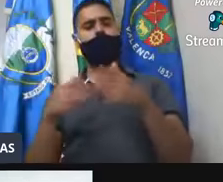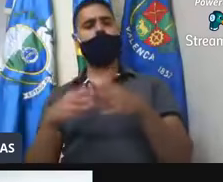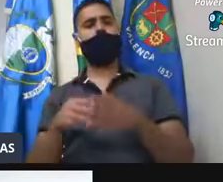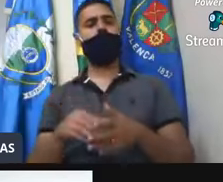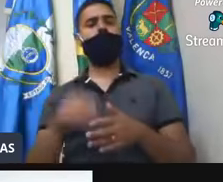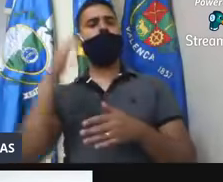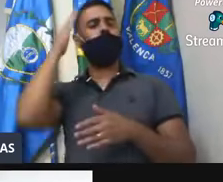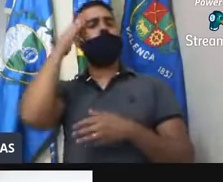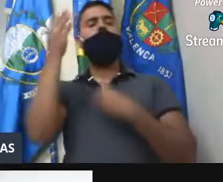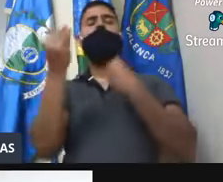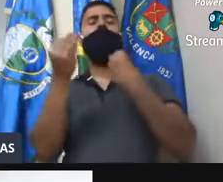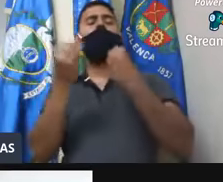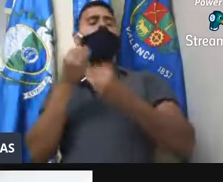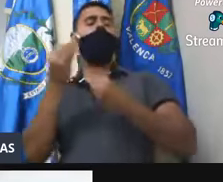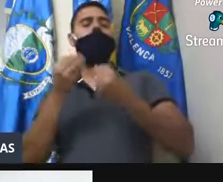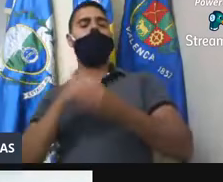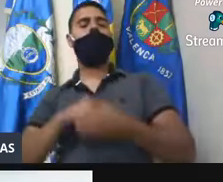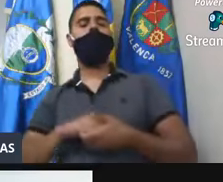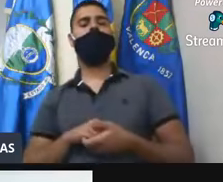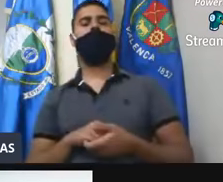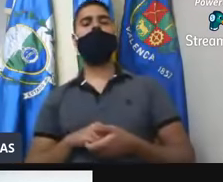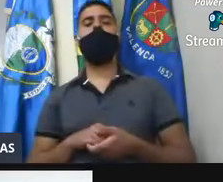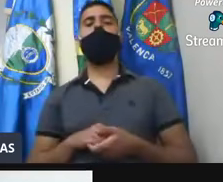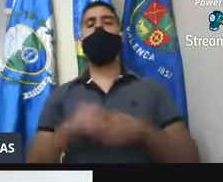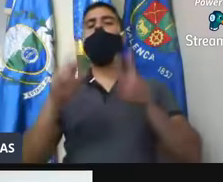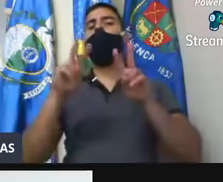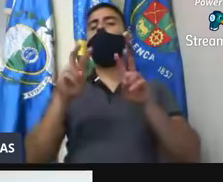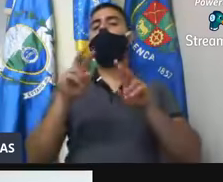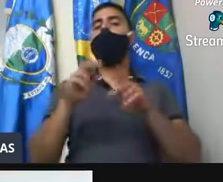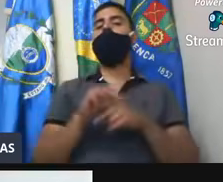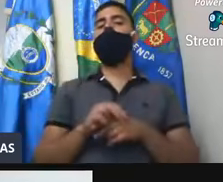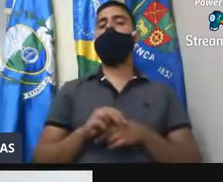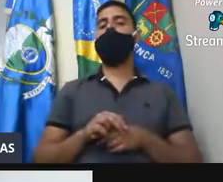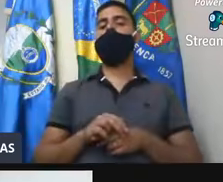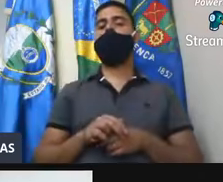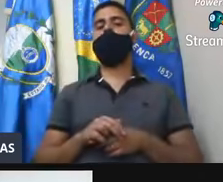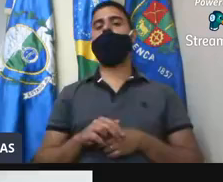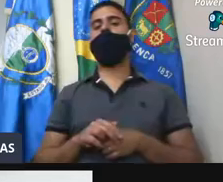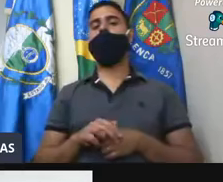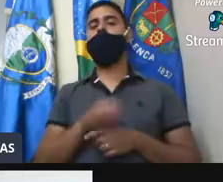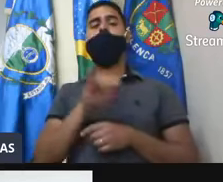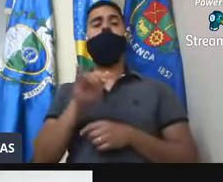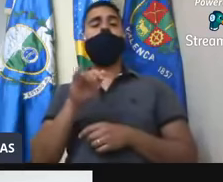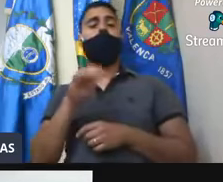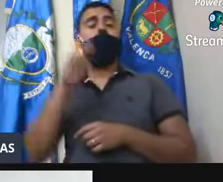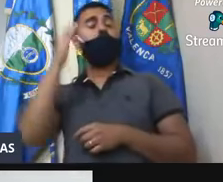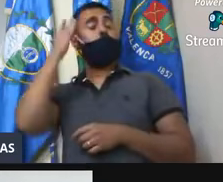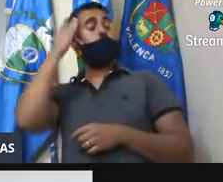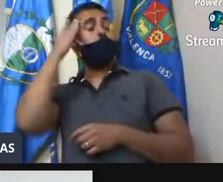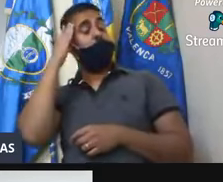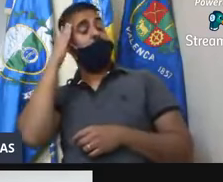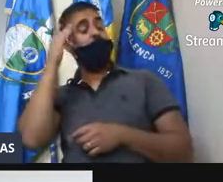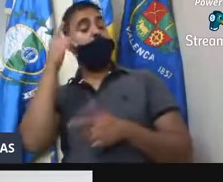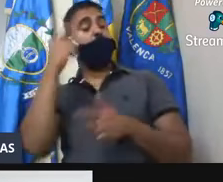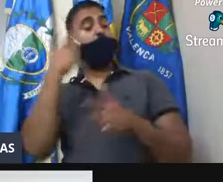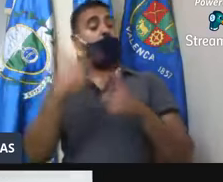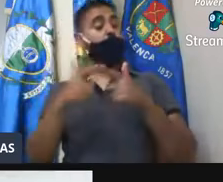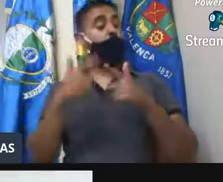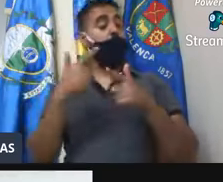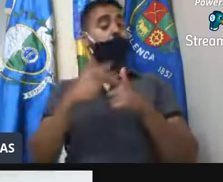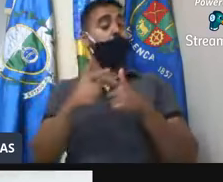saber que pé que está, né, com relação ao Covid, provavelmente foi isso que deve ter atrapalhado, uma das